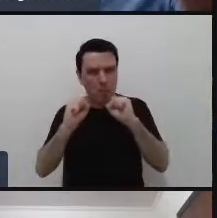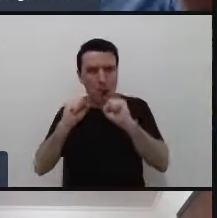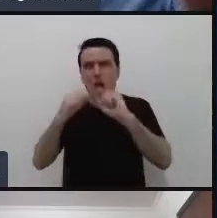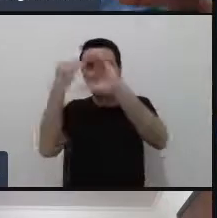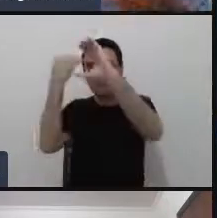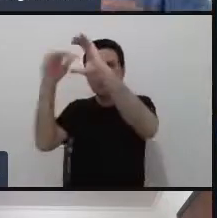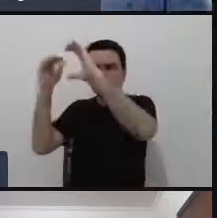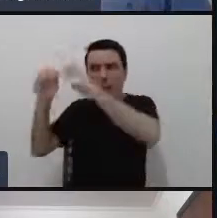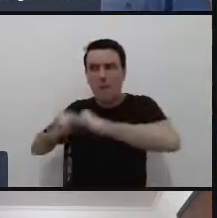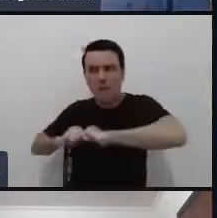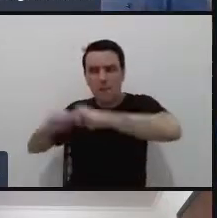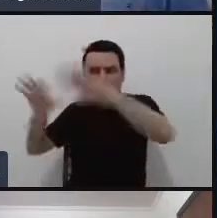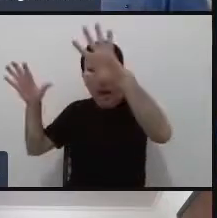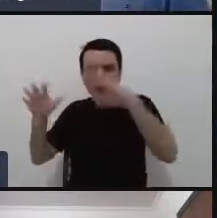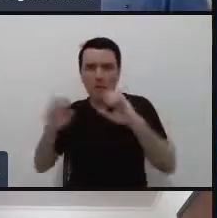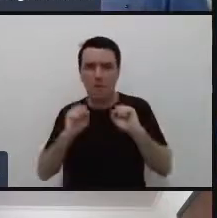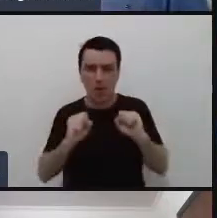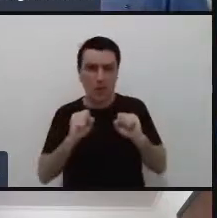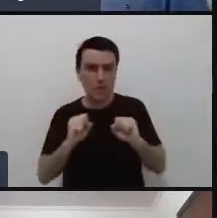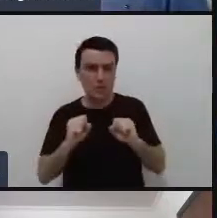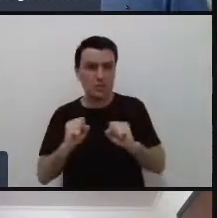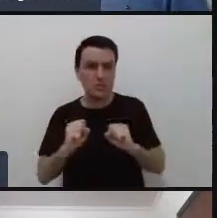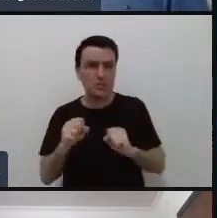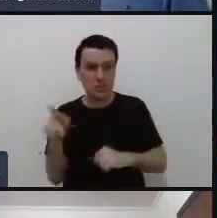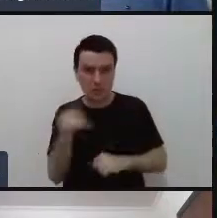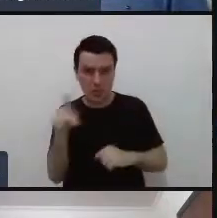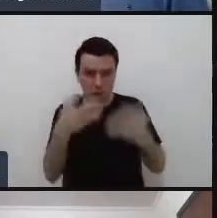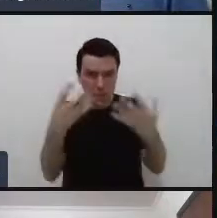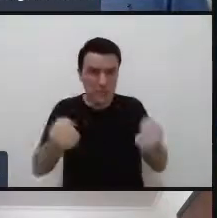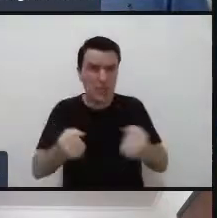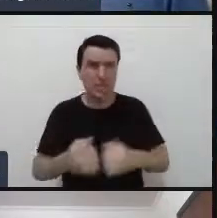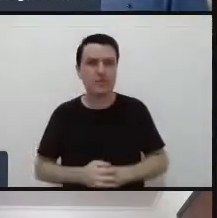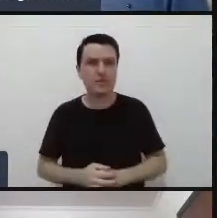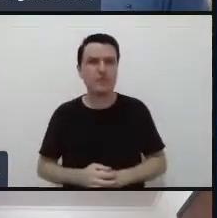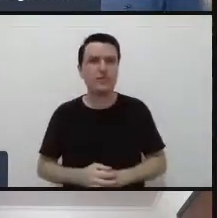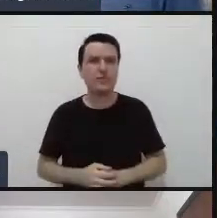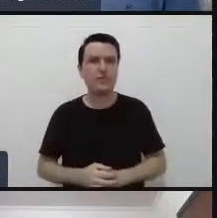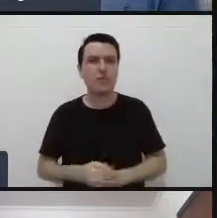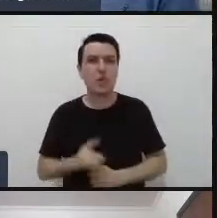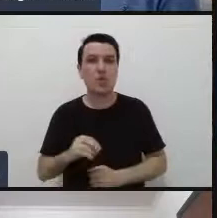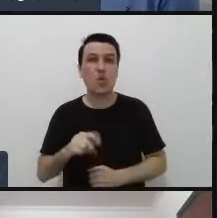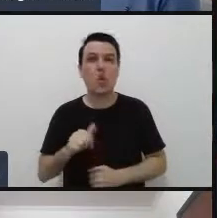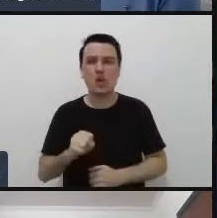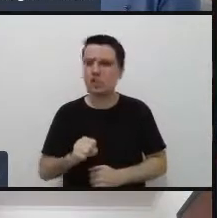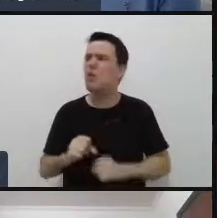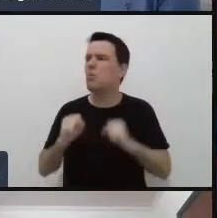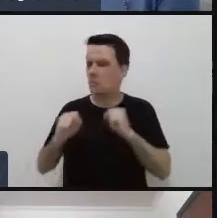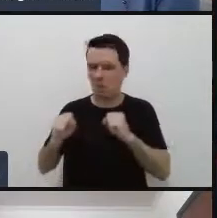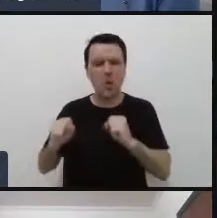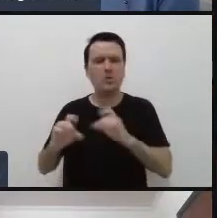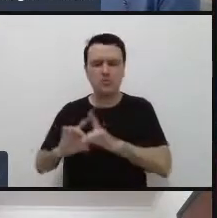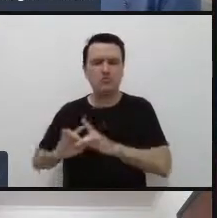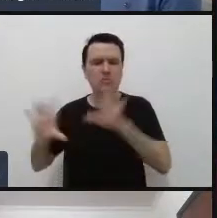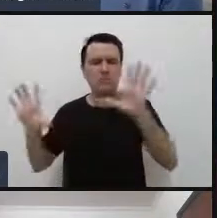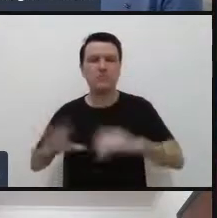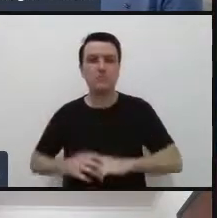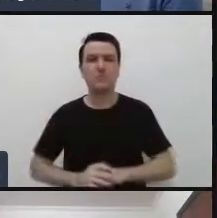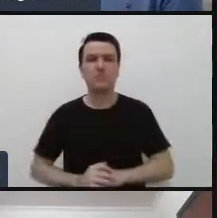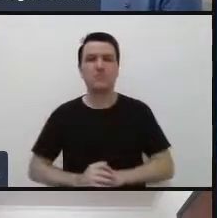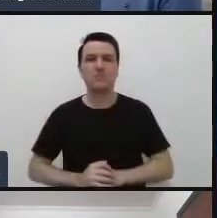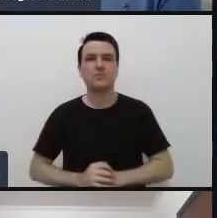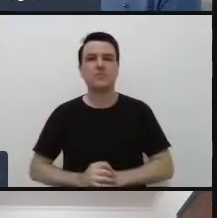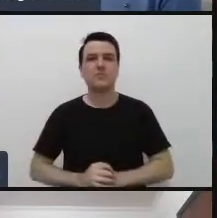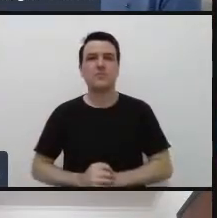fazer um sinalzinho aí de ok se o professor Douglas autorizar sim sim com certeza autorizado legal